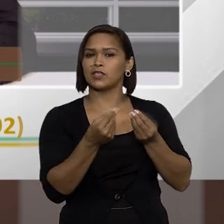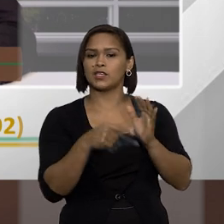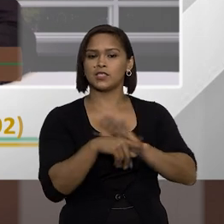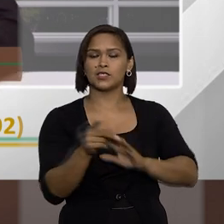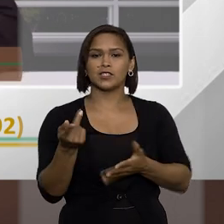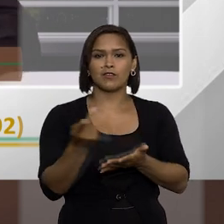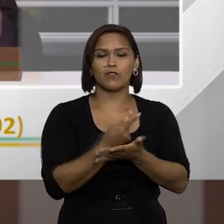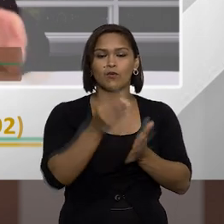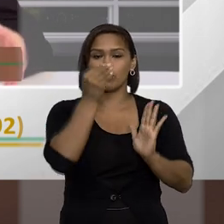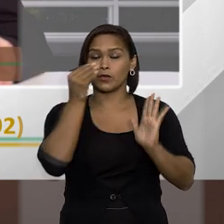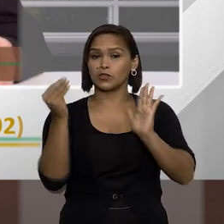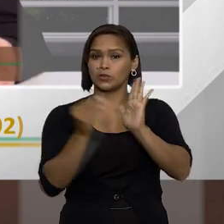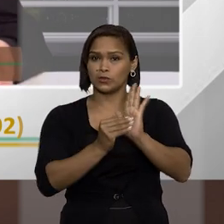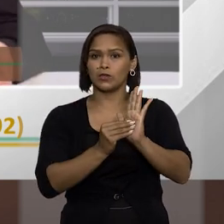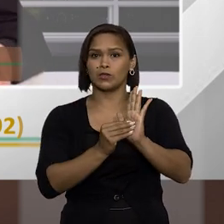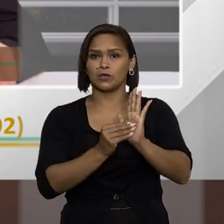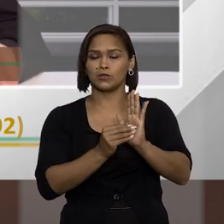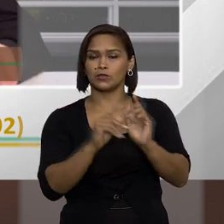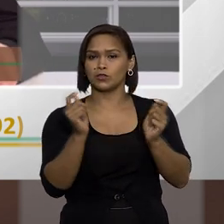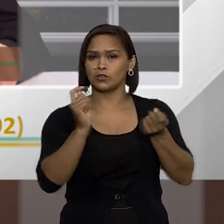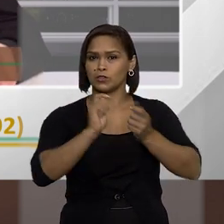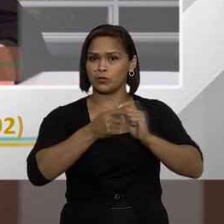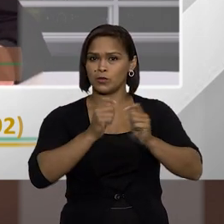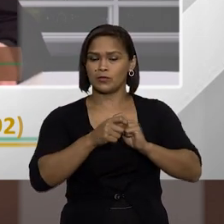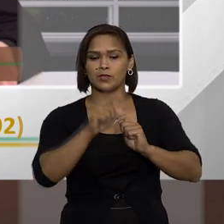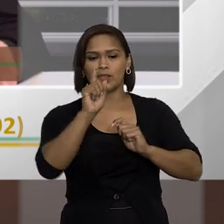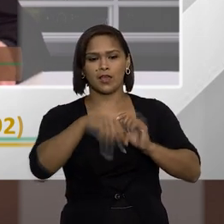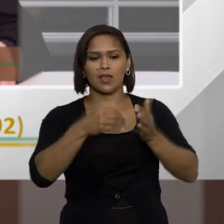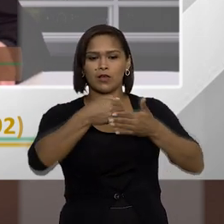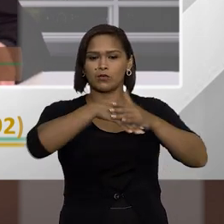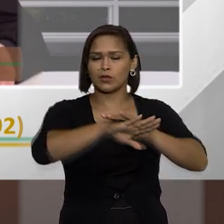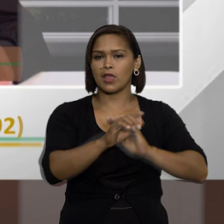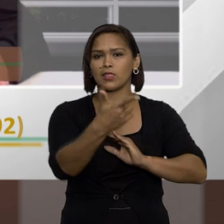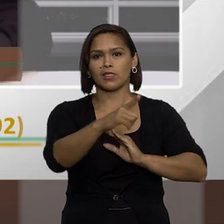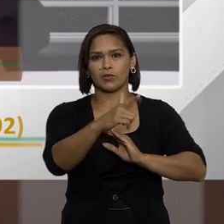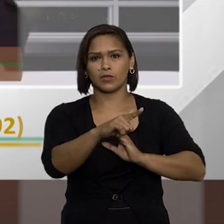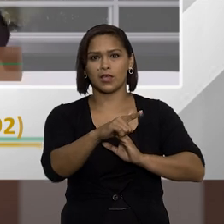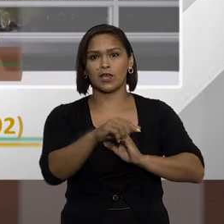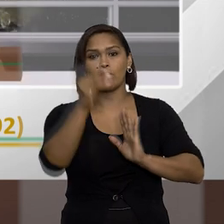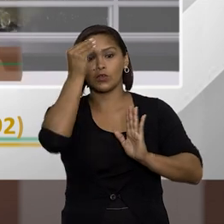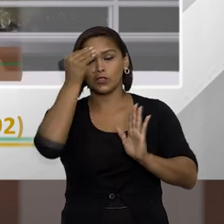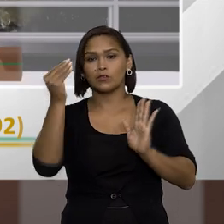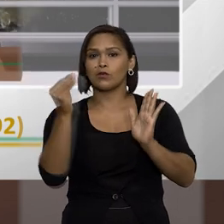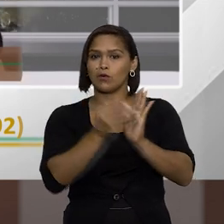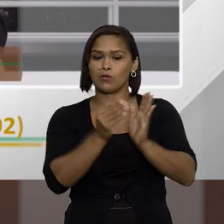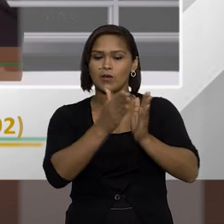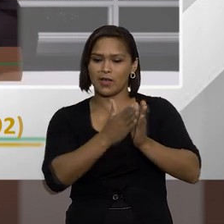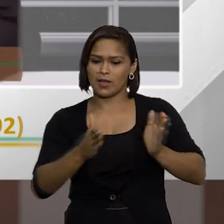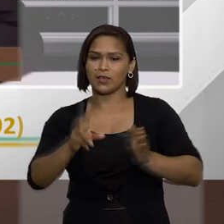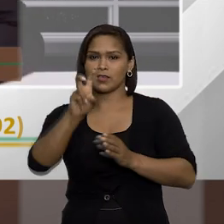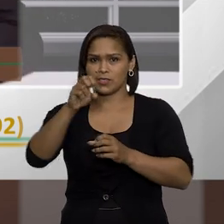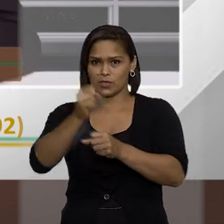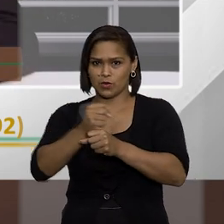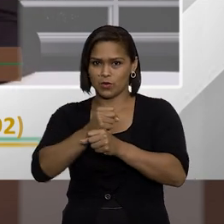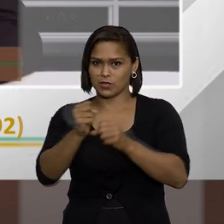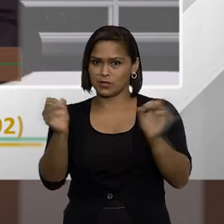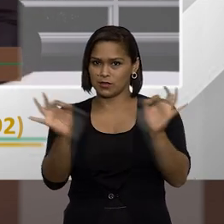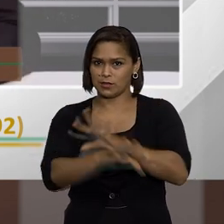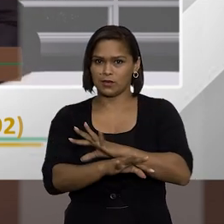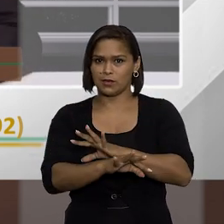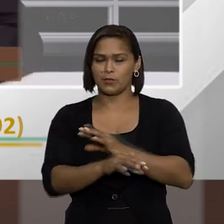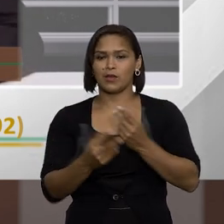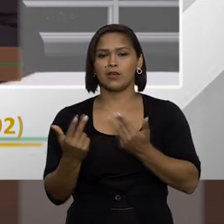se for um ato doloso de improbidade ela é imprescritível se for um ato culposo aí ela prescreve